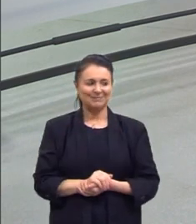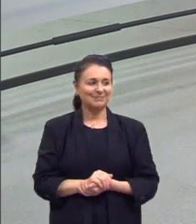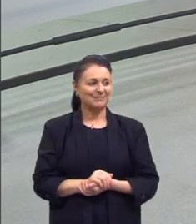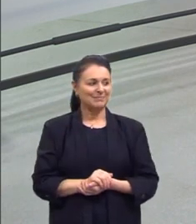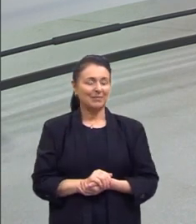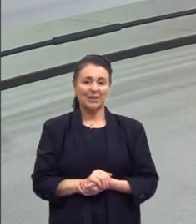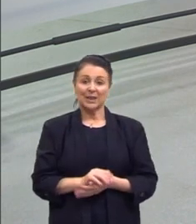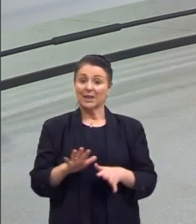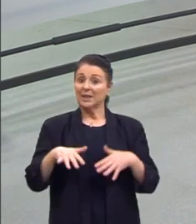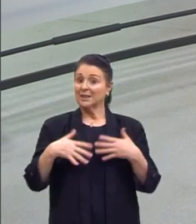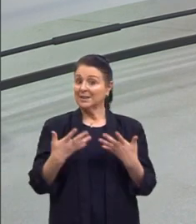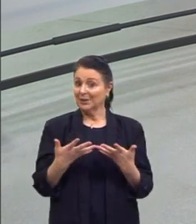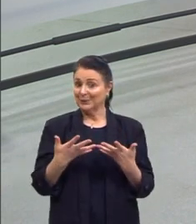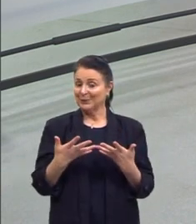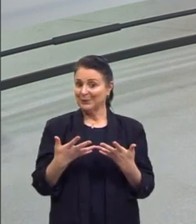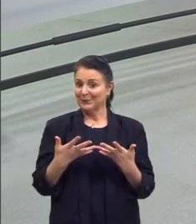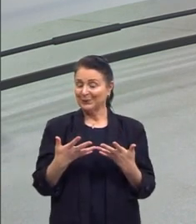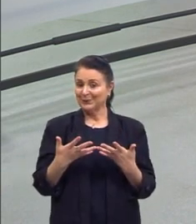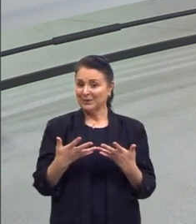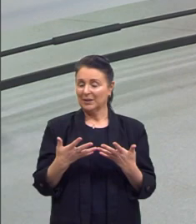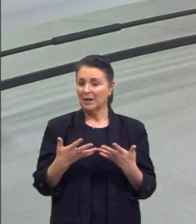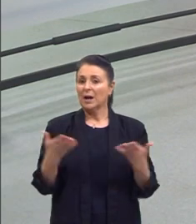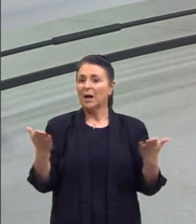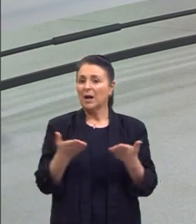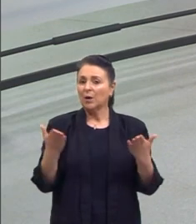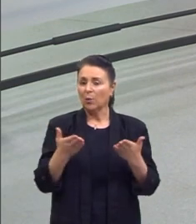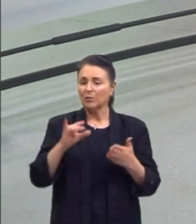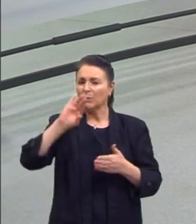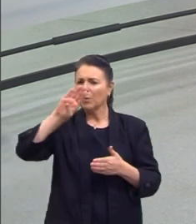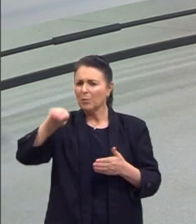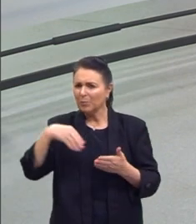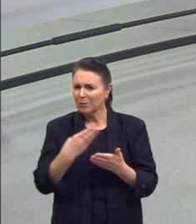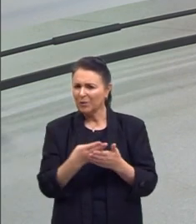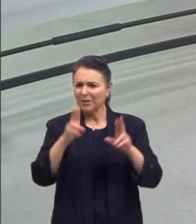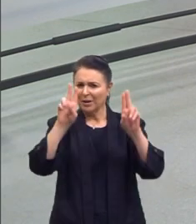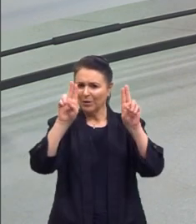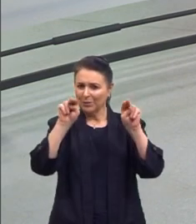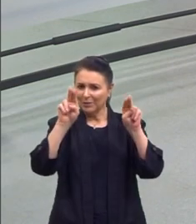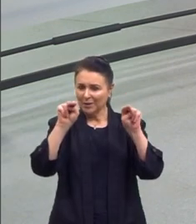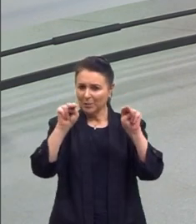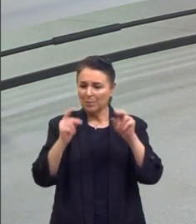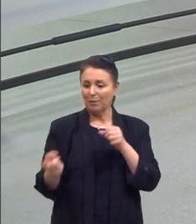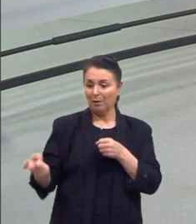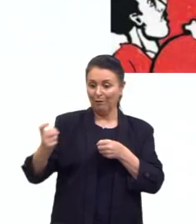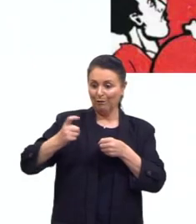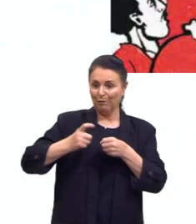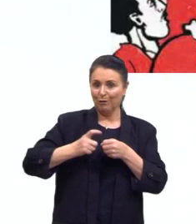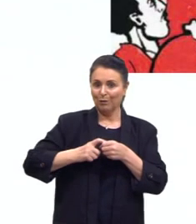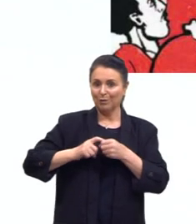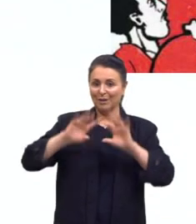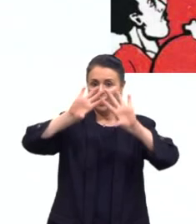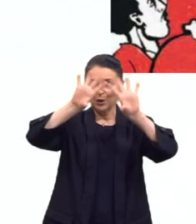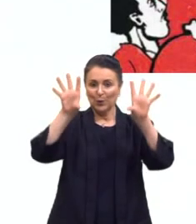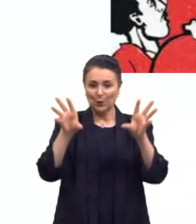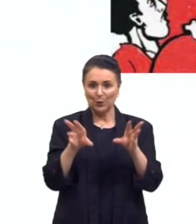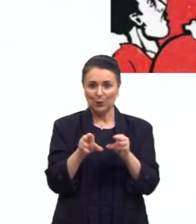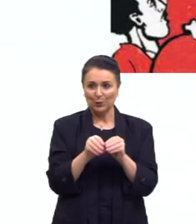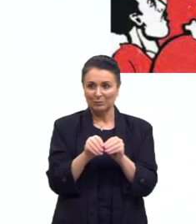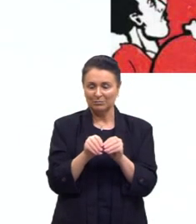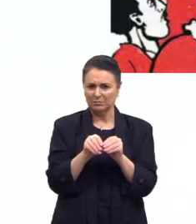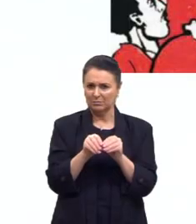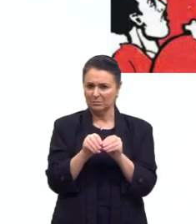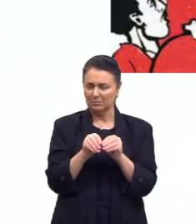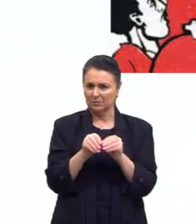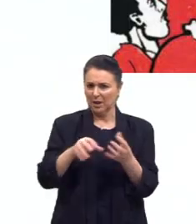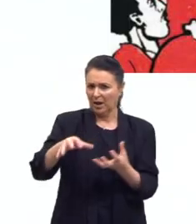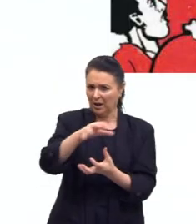E, pessoal, a gente vai pegar e aproveitar esse tema para voltar e fechar a nossa questão. Será que